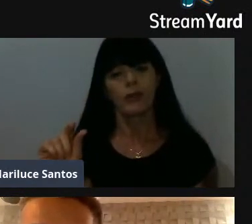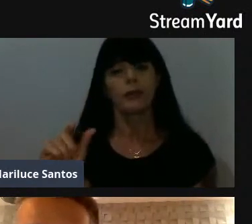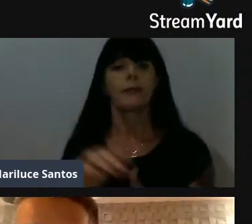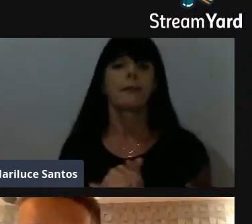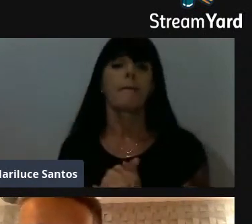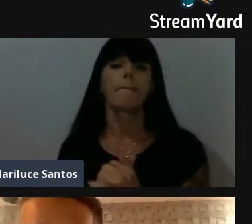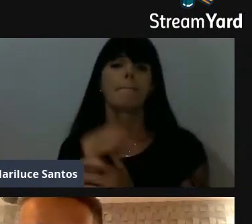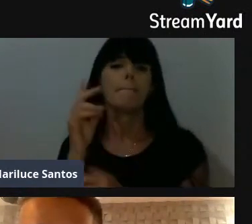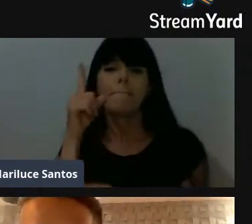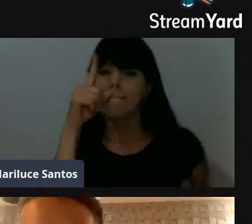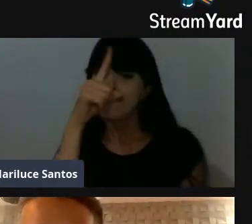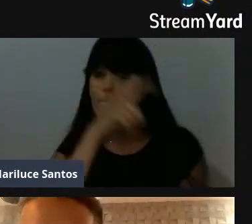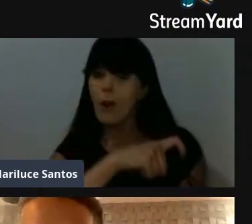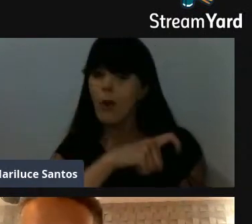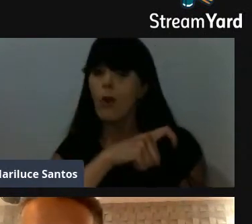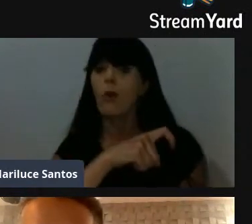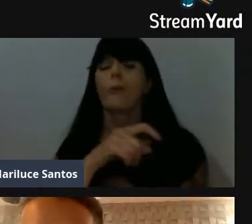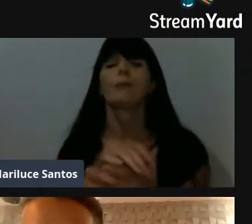complicada da VIP, realmente,